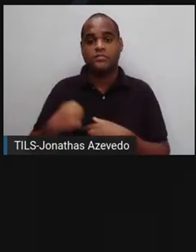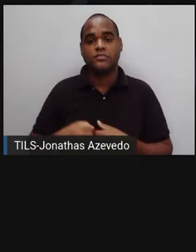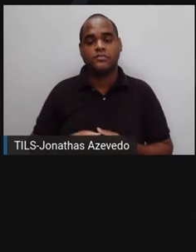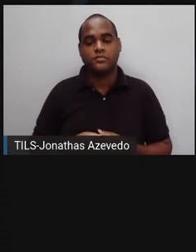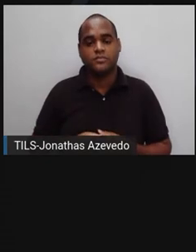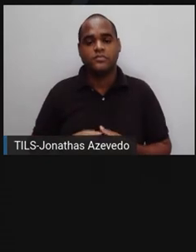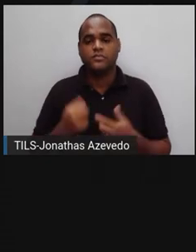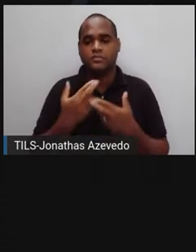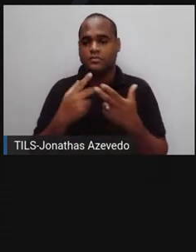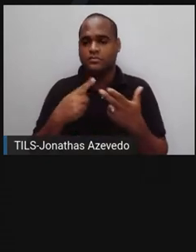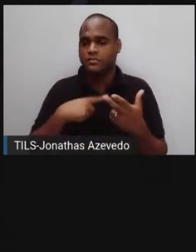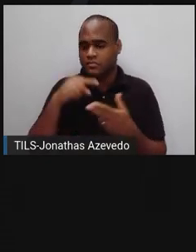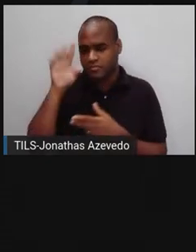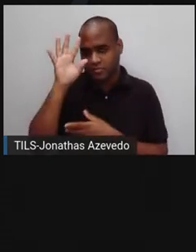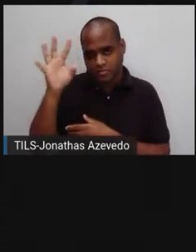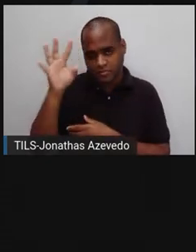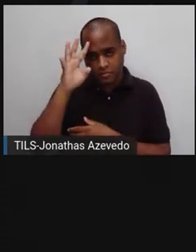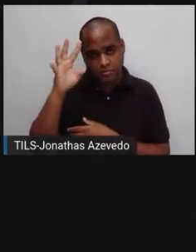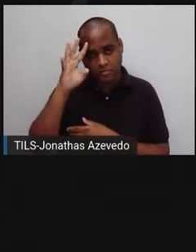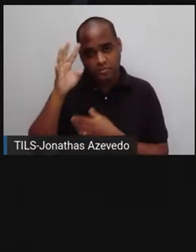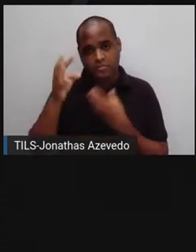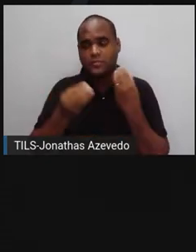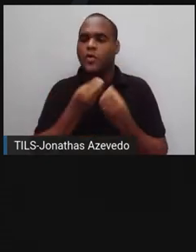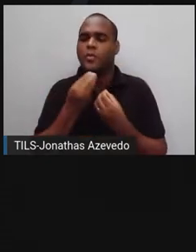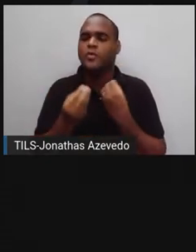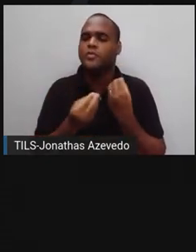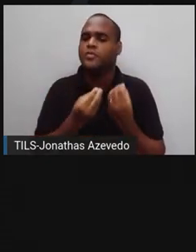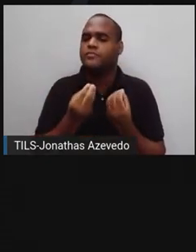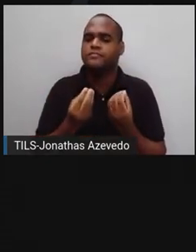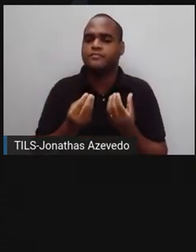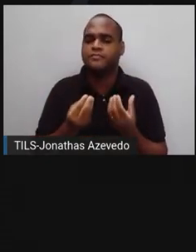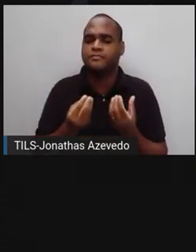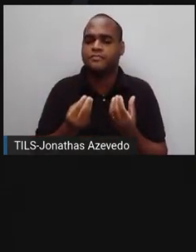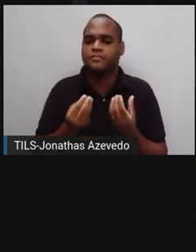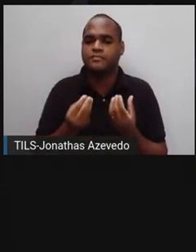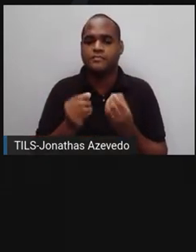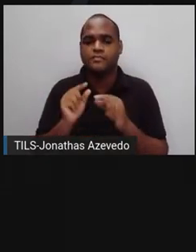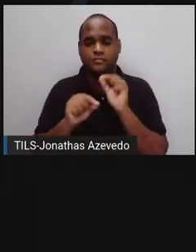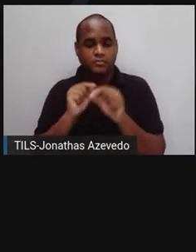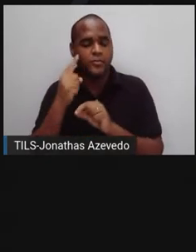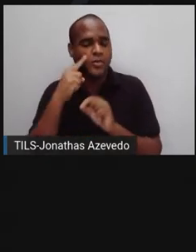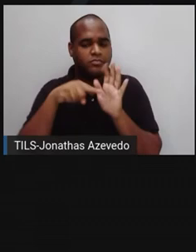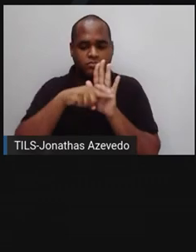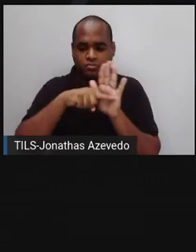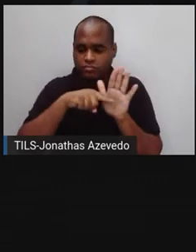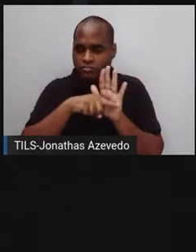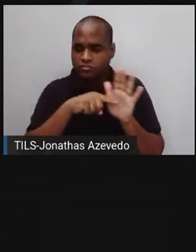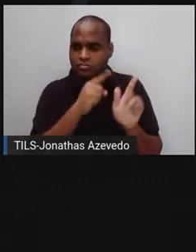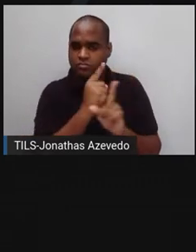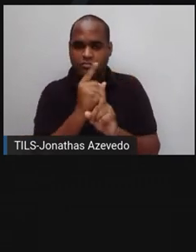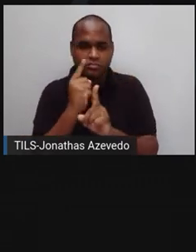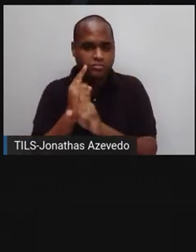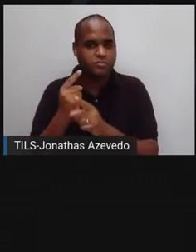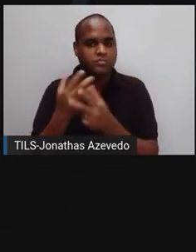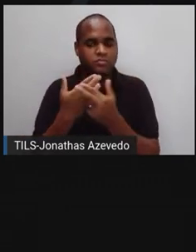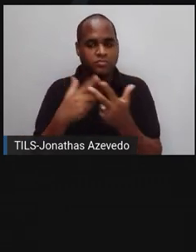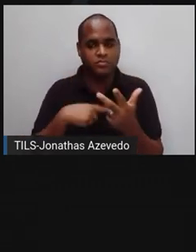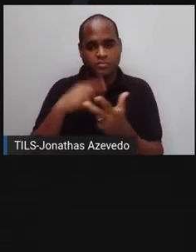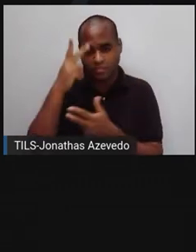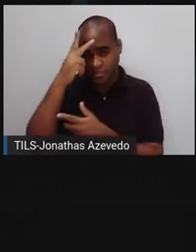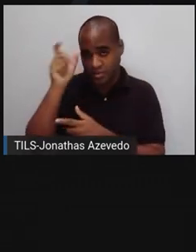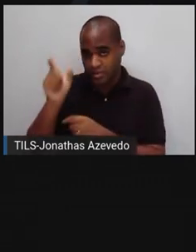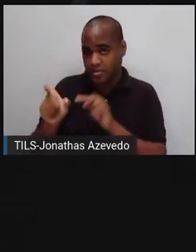que a gente pode pensar em trabalhar para uma avaliação. A dica que eu tenho para quem tem